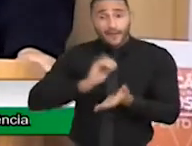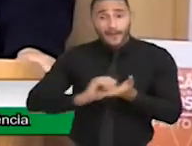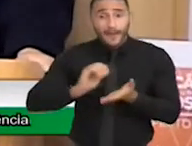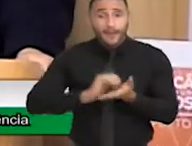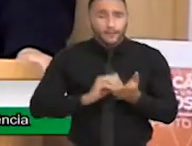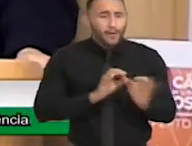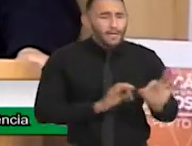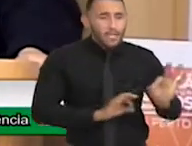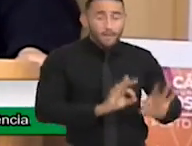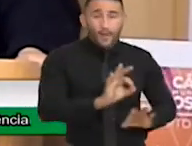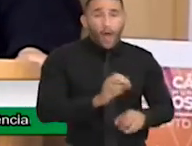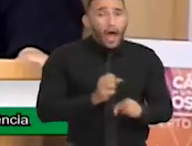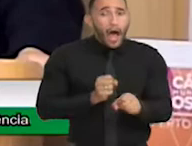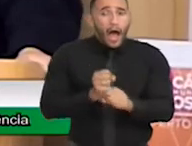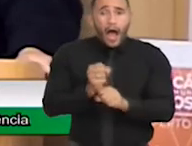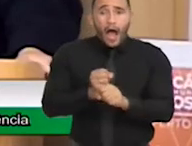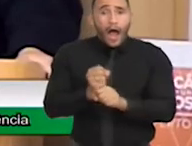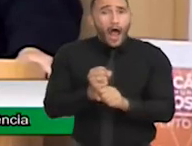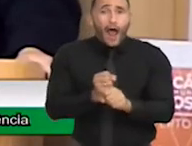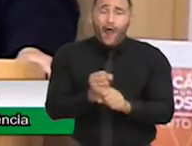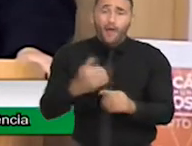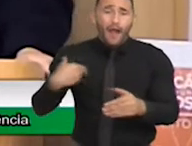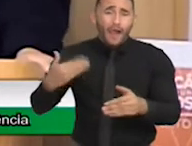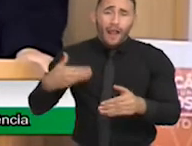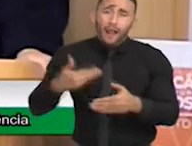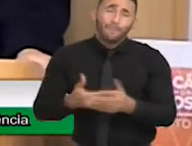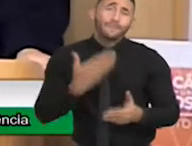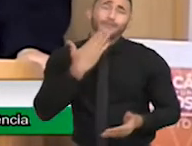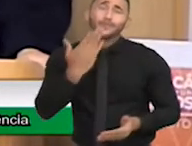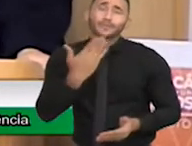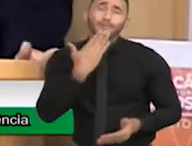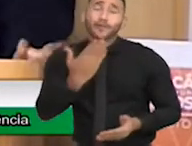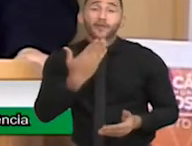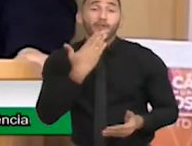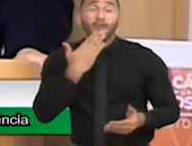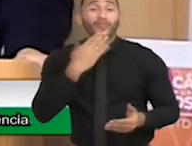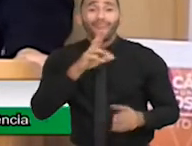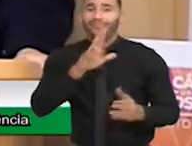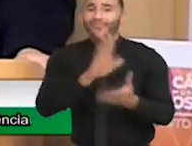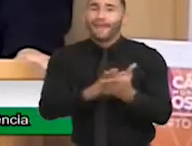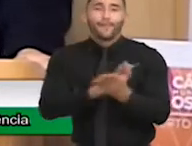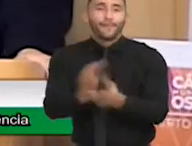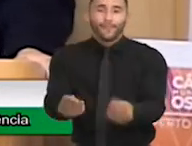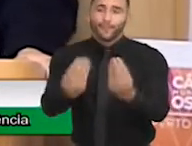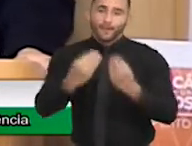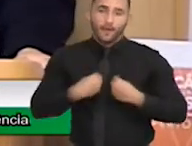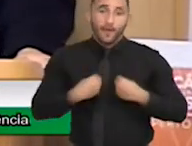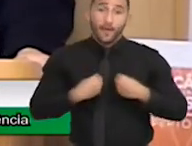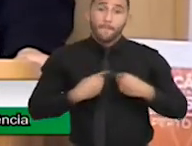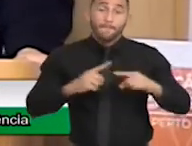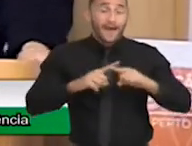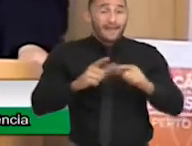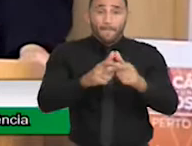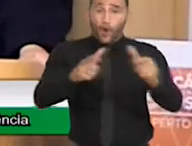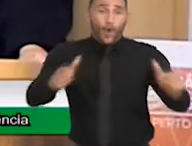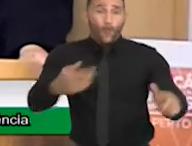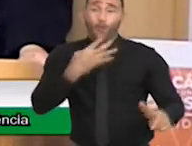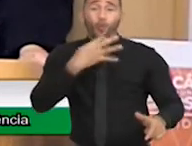isso há anos. Ninguém me dá. Eu vou te falar por que ninguém me dá. Primeiro, porque muita gente não sabe nem o que é.